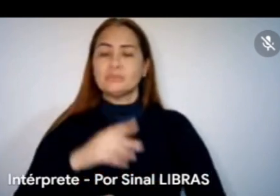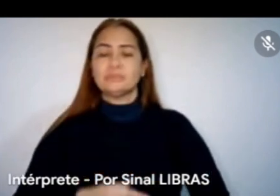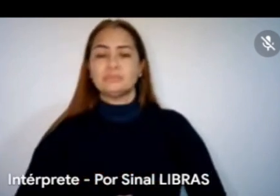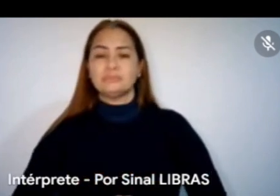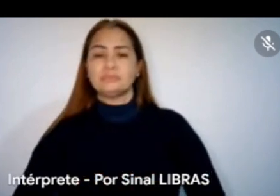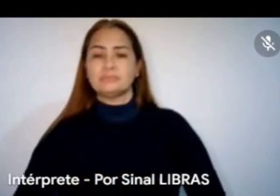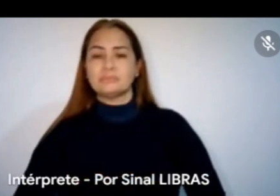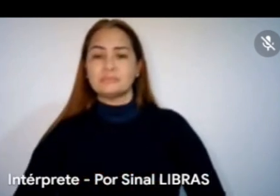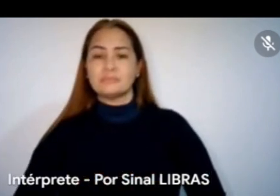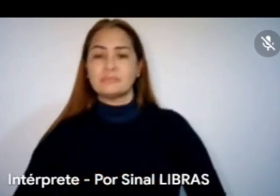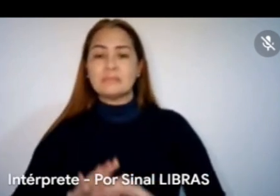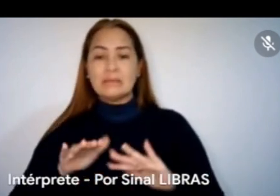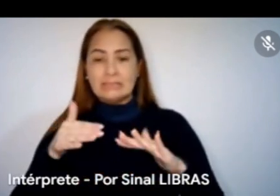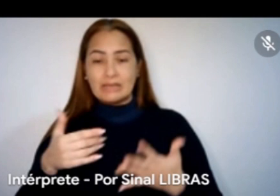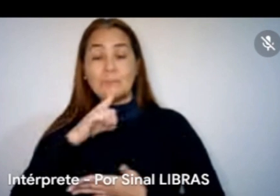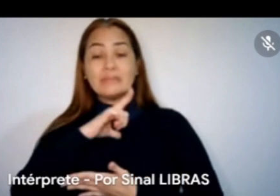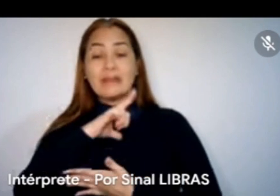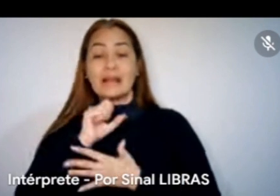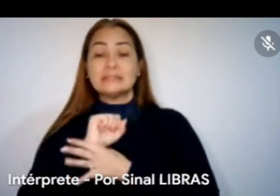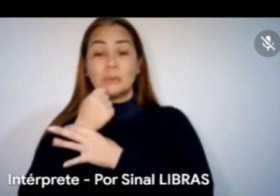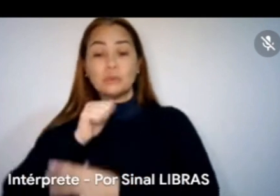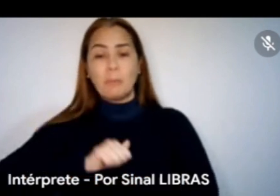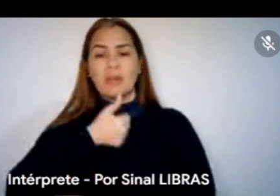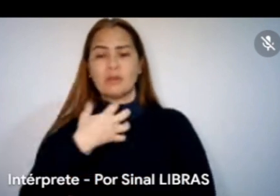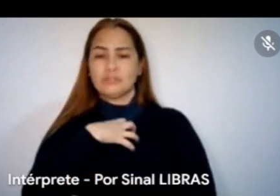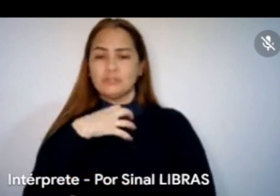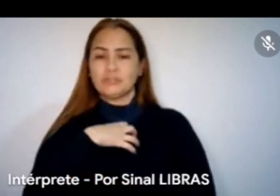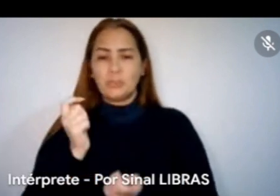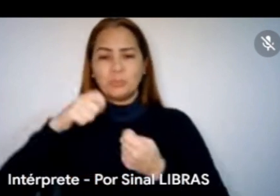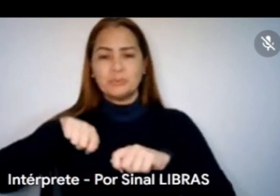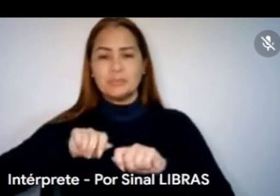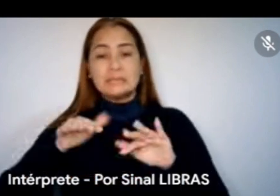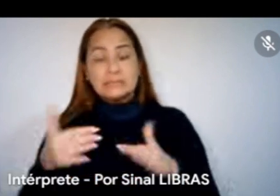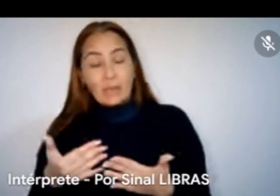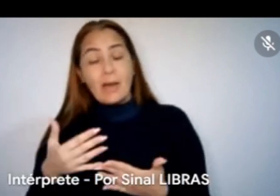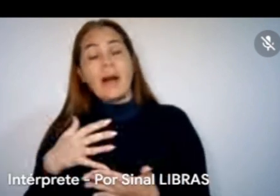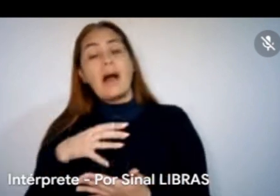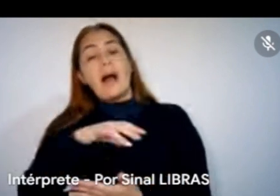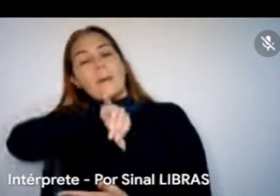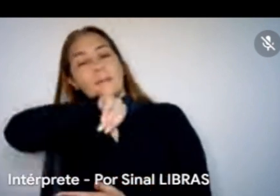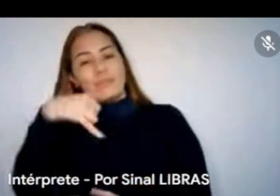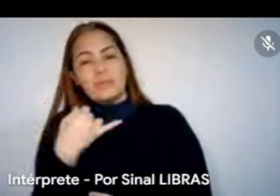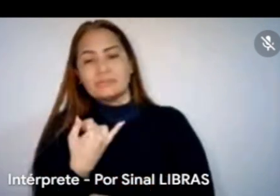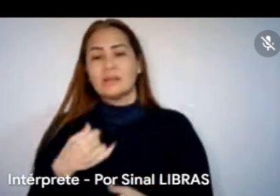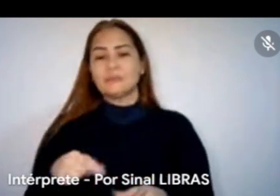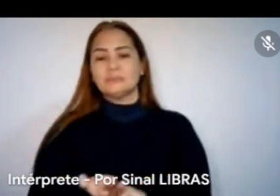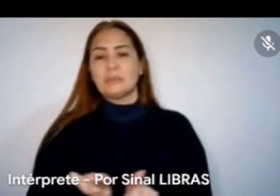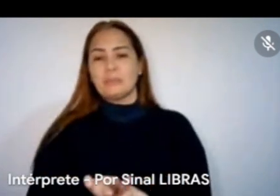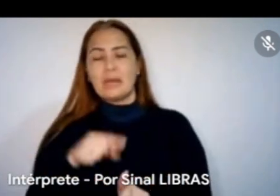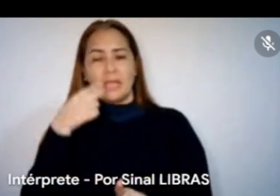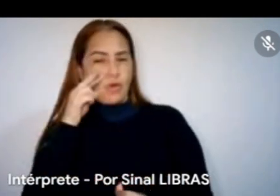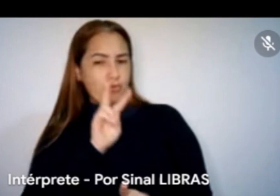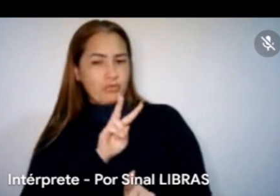né? Assim, que aí ficamos assegurados da melhor forma possível. E aí, é só aproveitando que eu vi uma pergunta